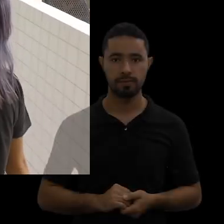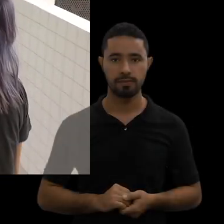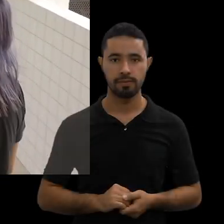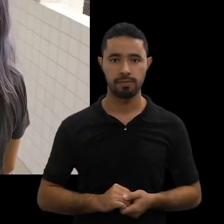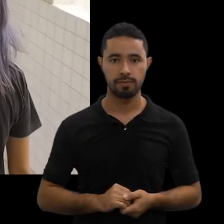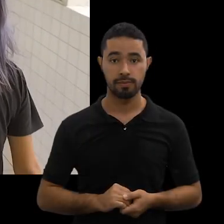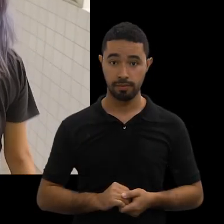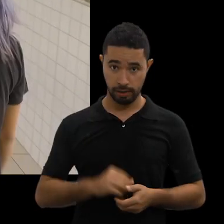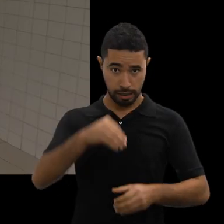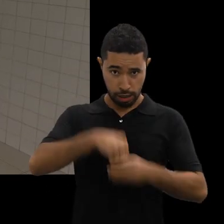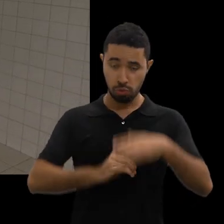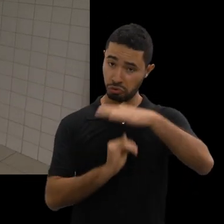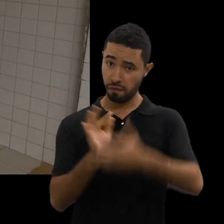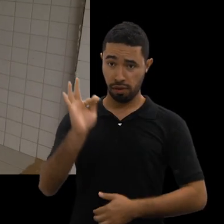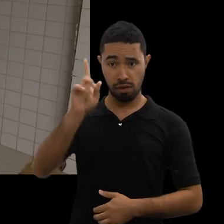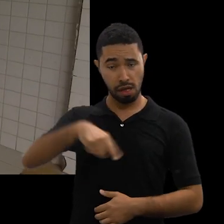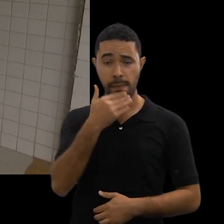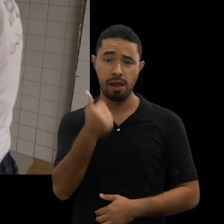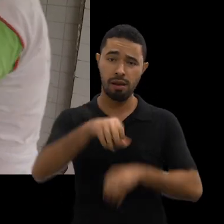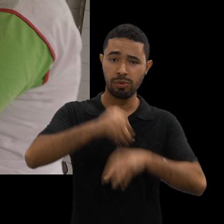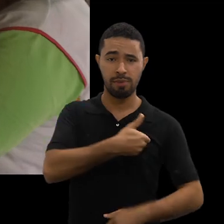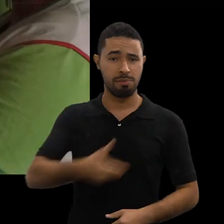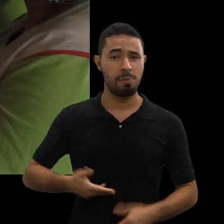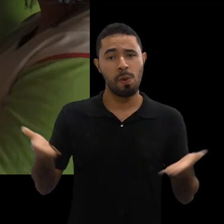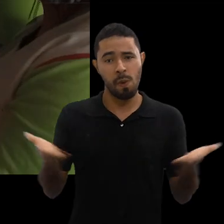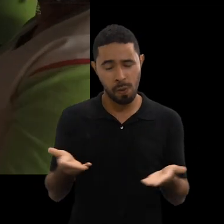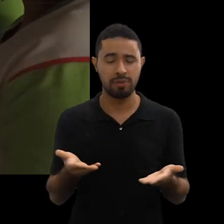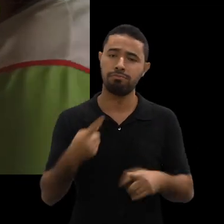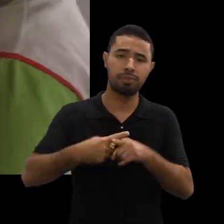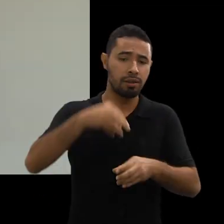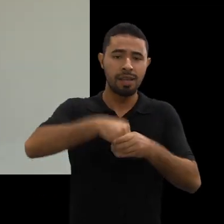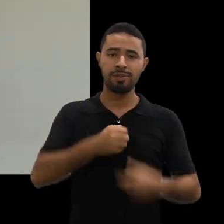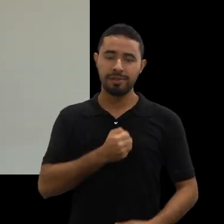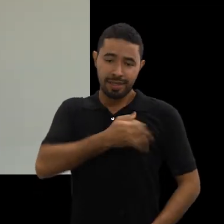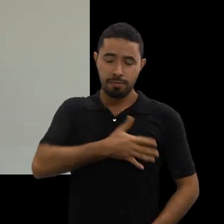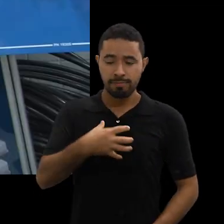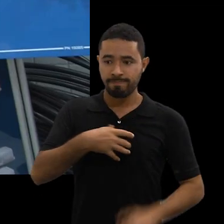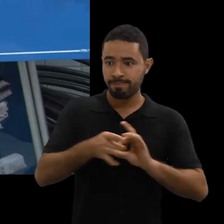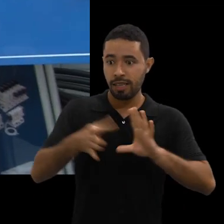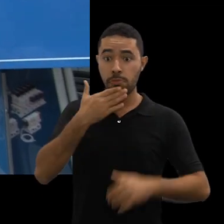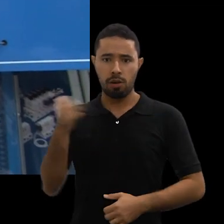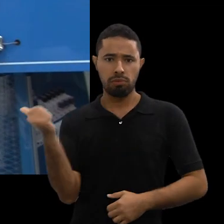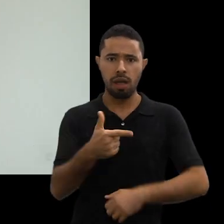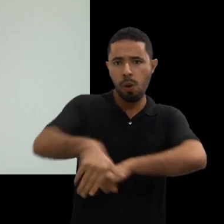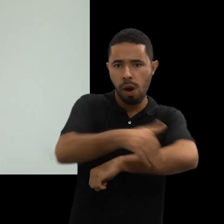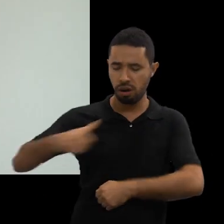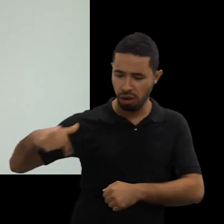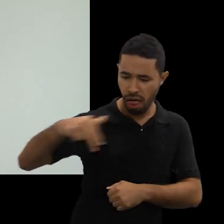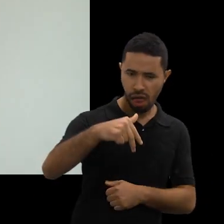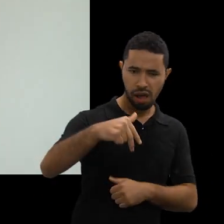Que a gente, o Instituto Federal, são a melhor educação pública que a gente tem hoje. Que aqui eu me sinto livre. E aqui eu me sinto mais livre que andar na rua.